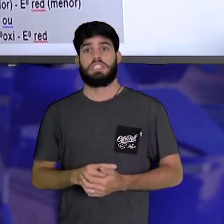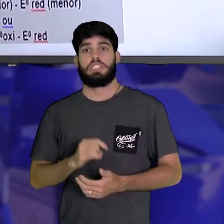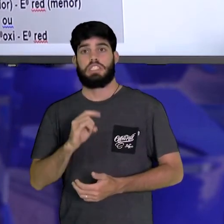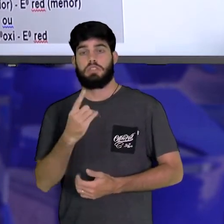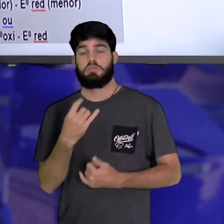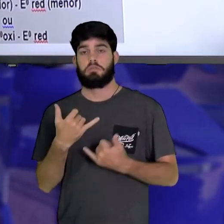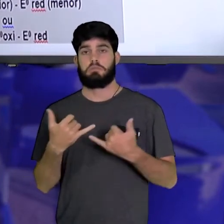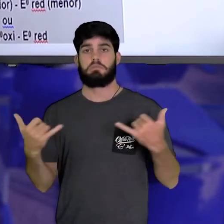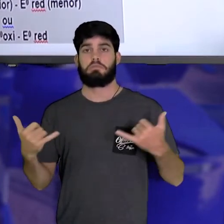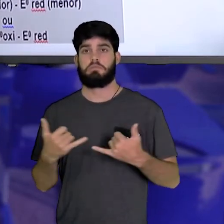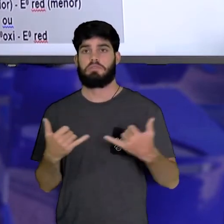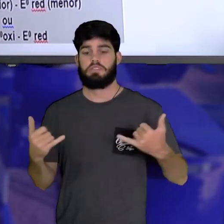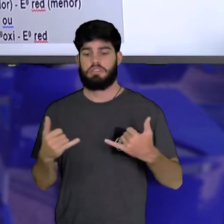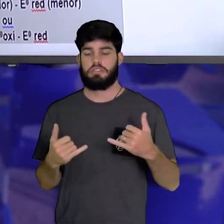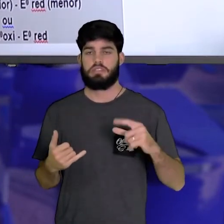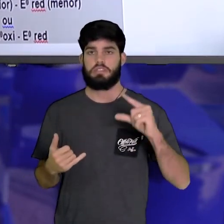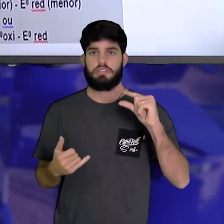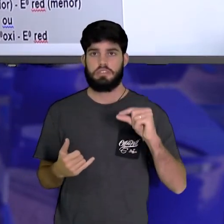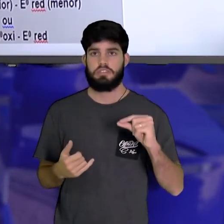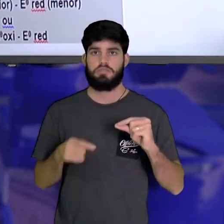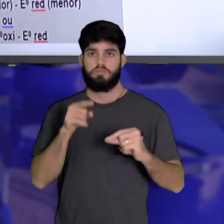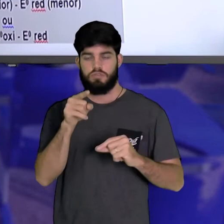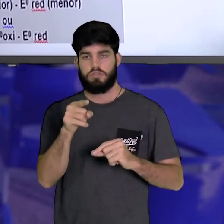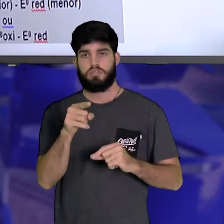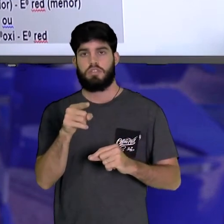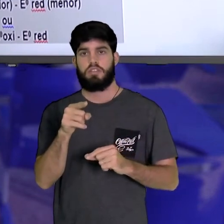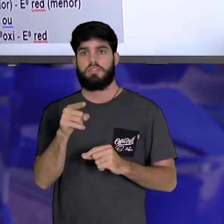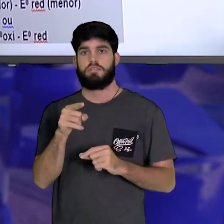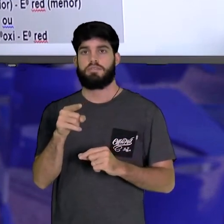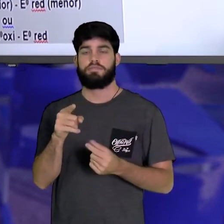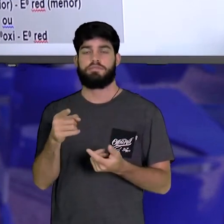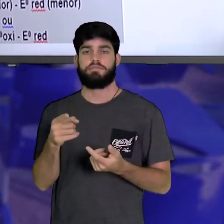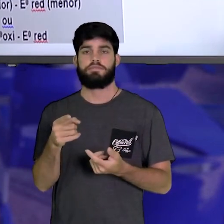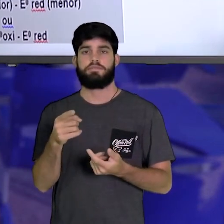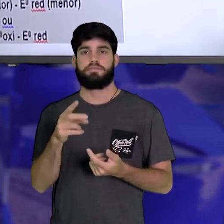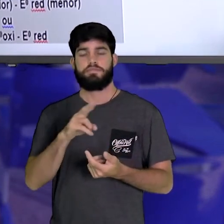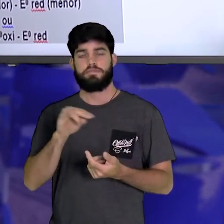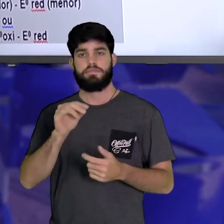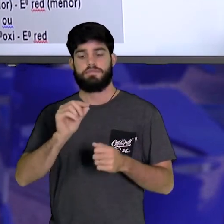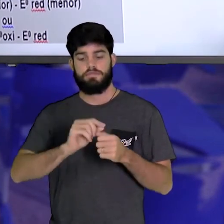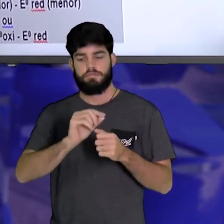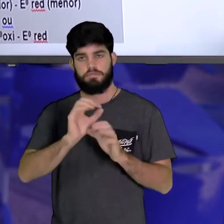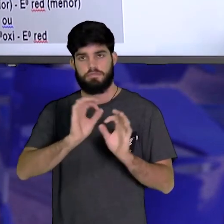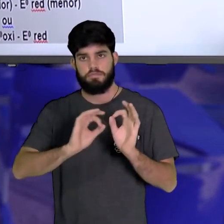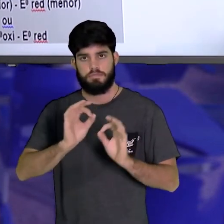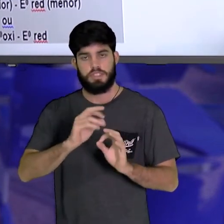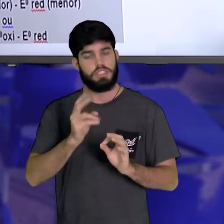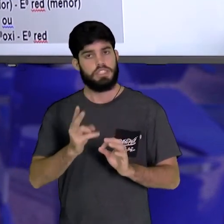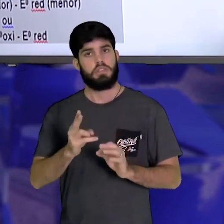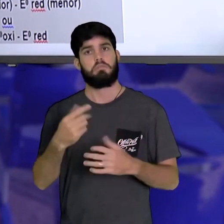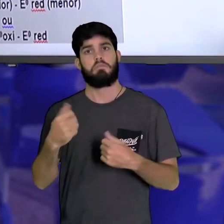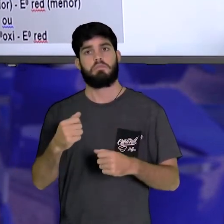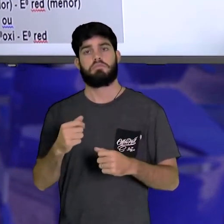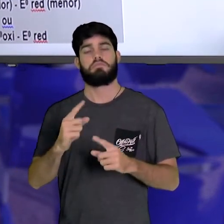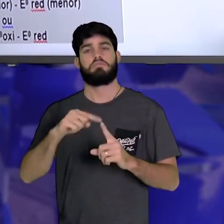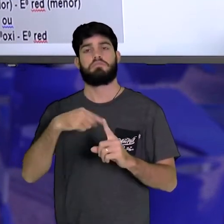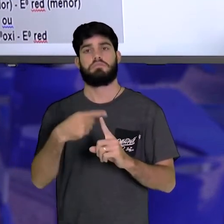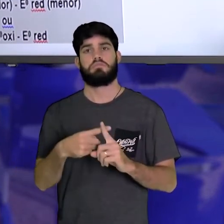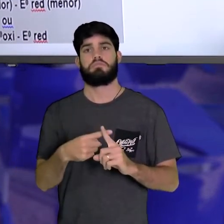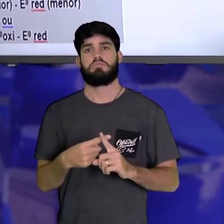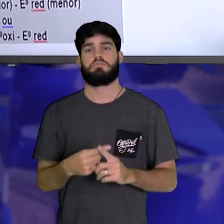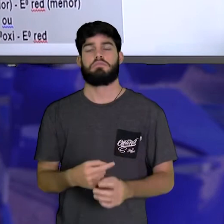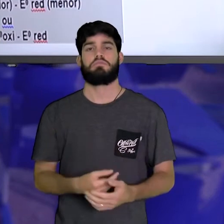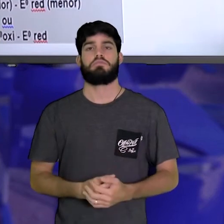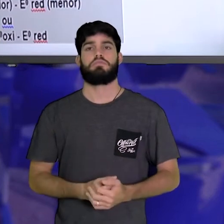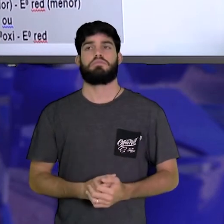está descarregando, que é o que você fera vai fazer a questão, tem que ser positiva. Voltagem